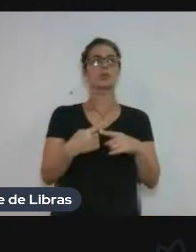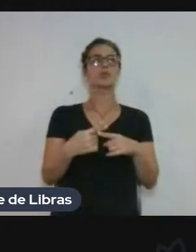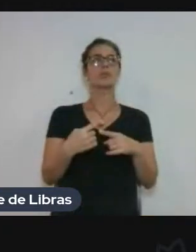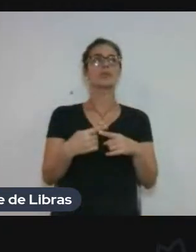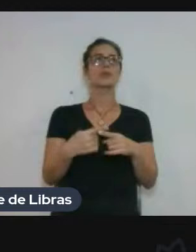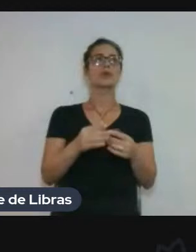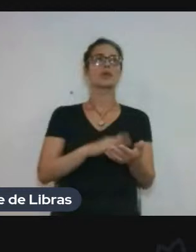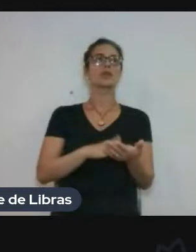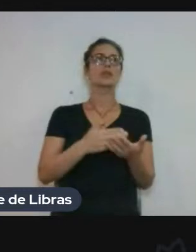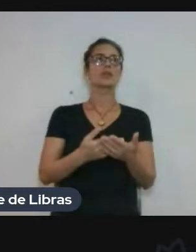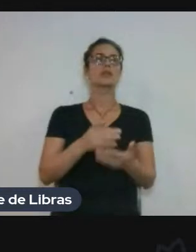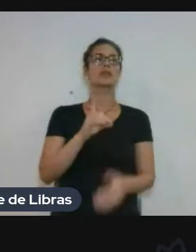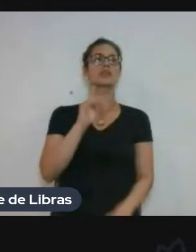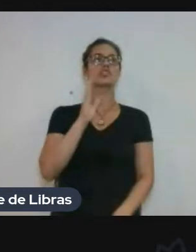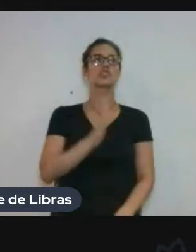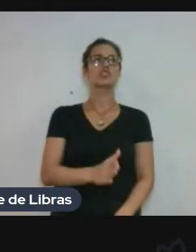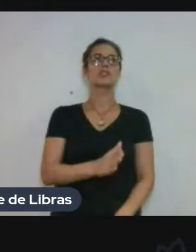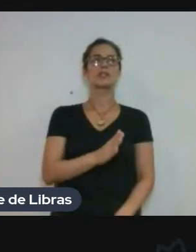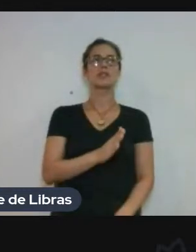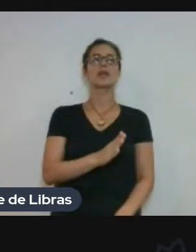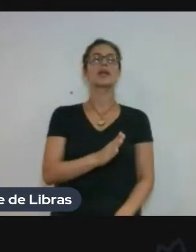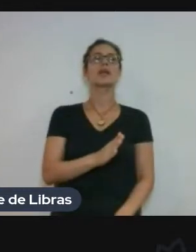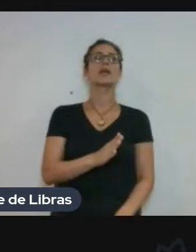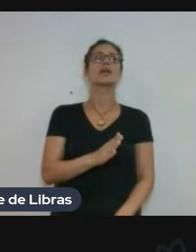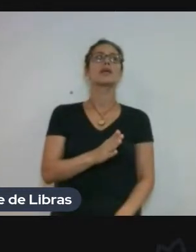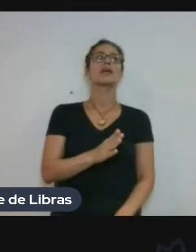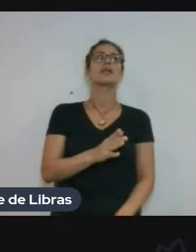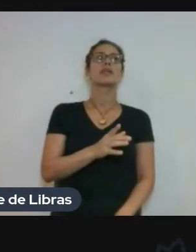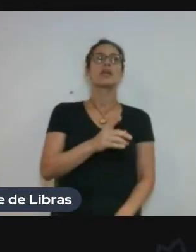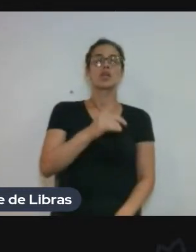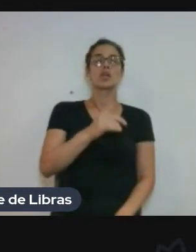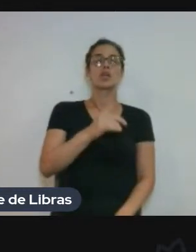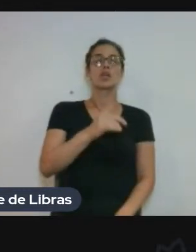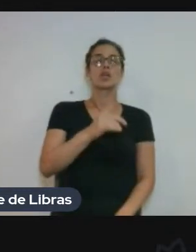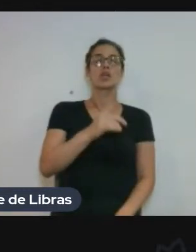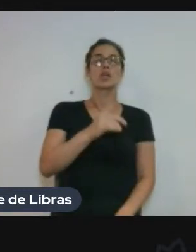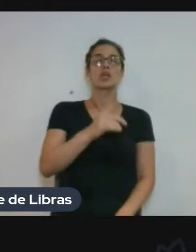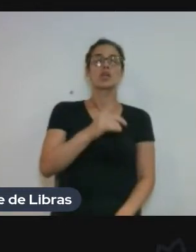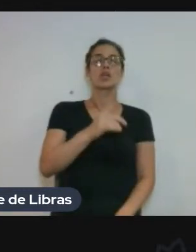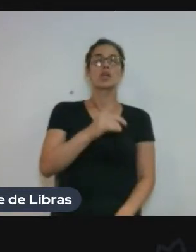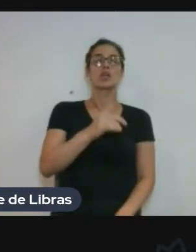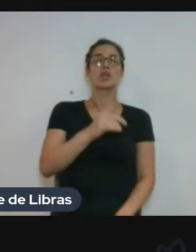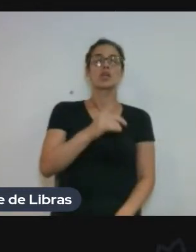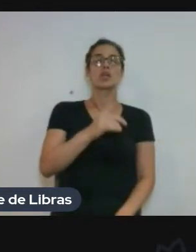tradução direta do alemão da editora Companhia das Letras, ela...